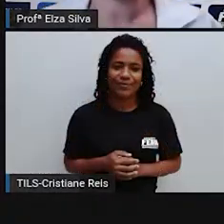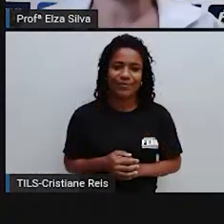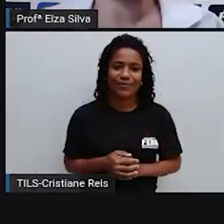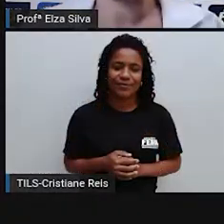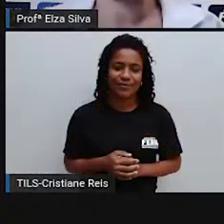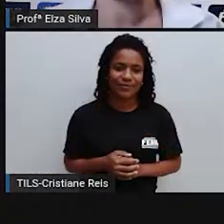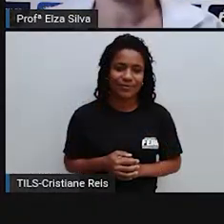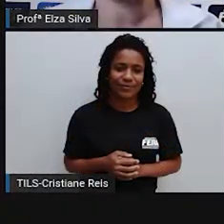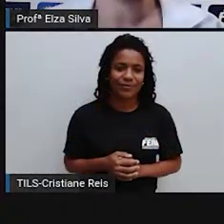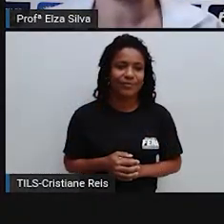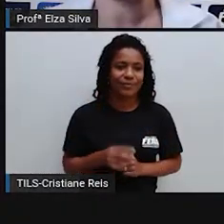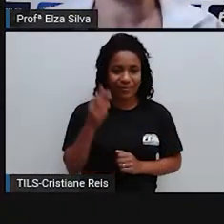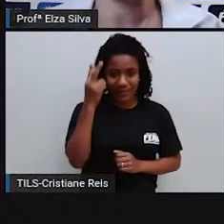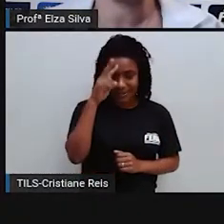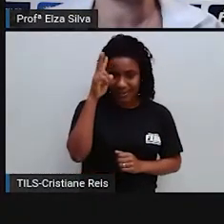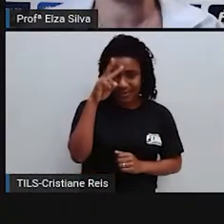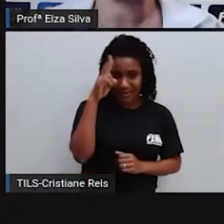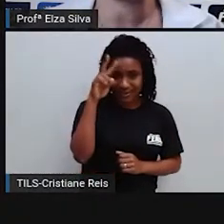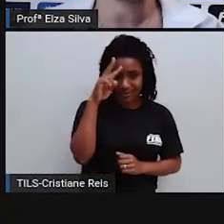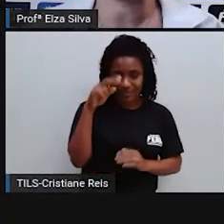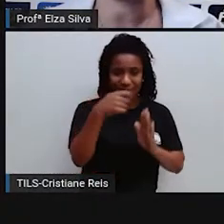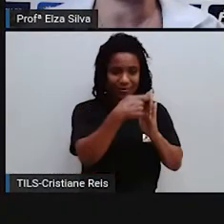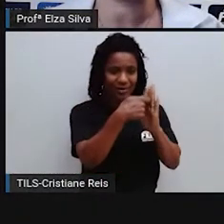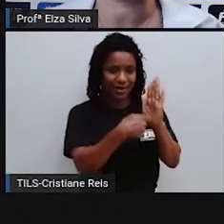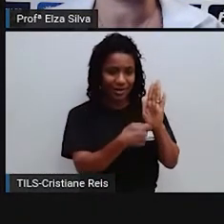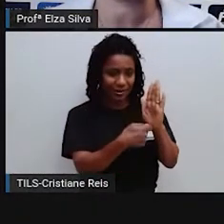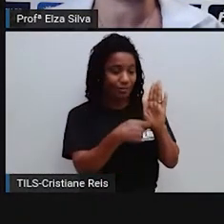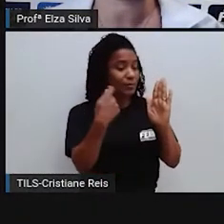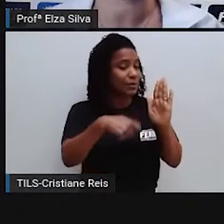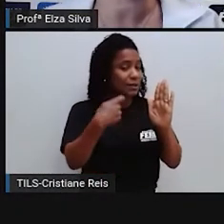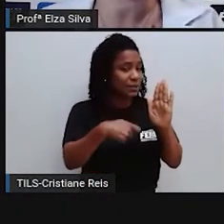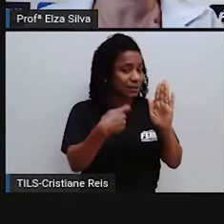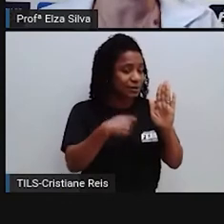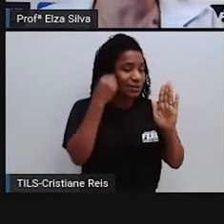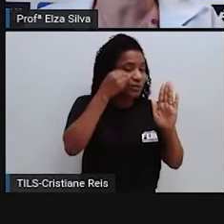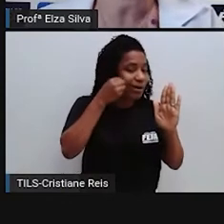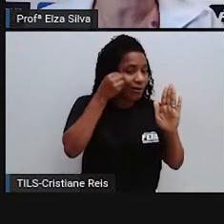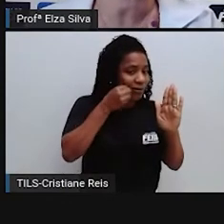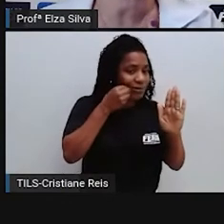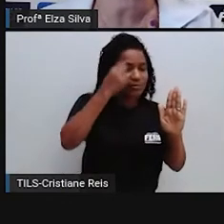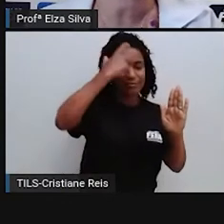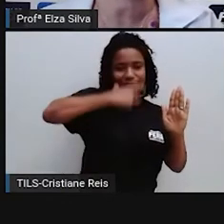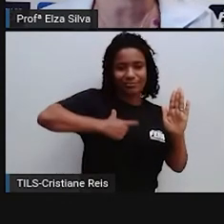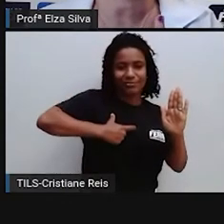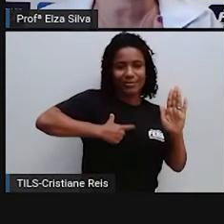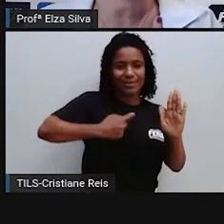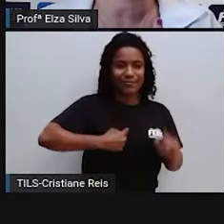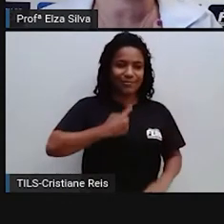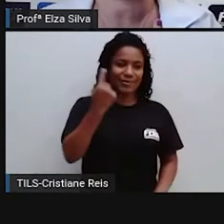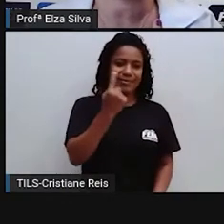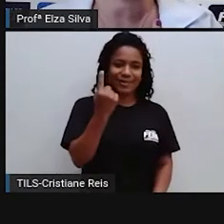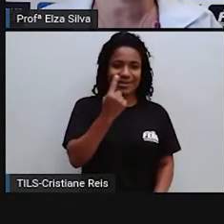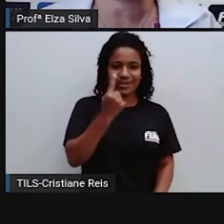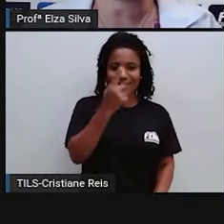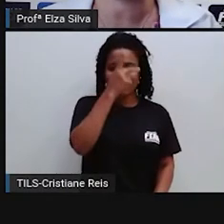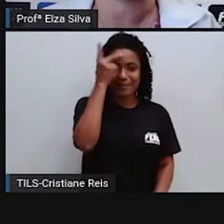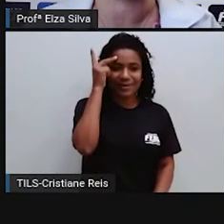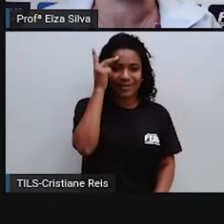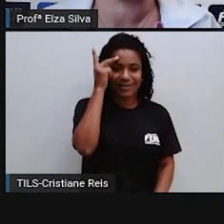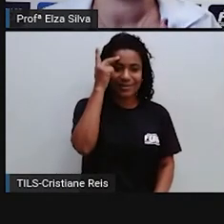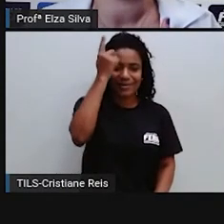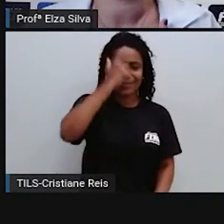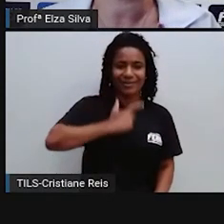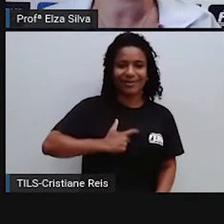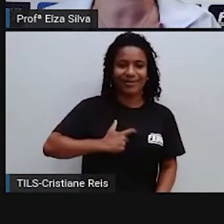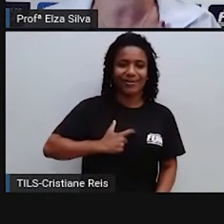Lembra Que eu disse Que o relato Tem que ser escrito Em primeira pessoa Quando ela diz My second Stop in Brazil Was Salvador